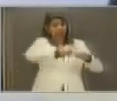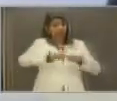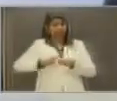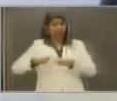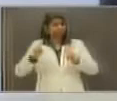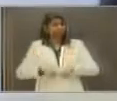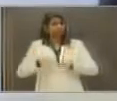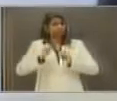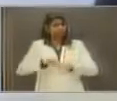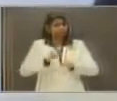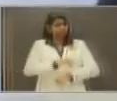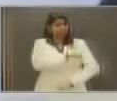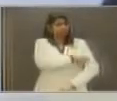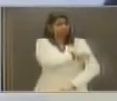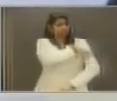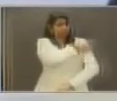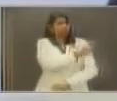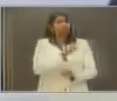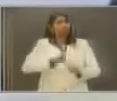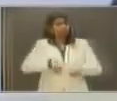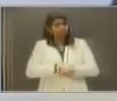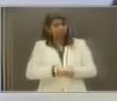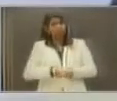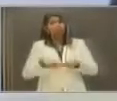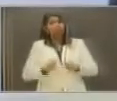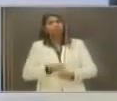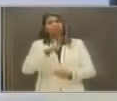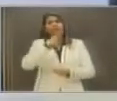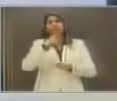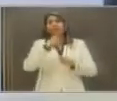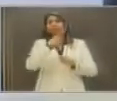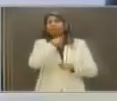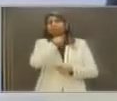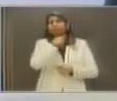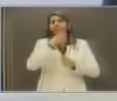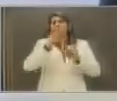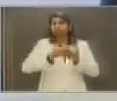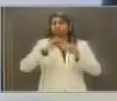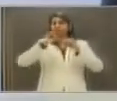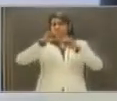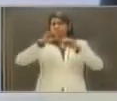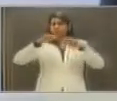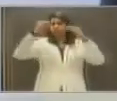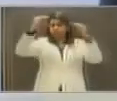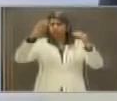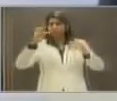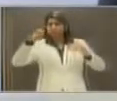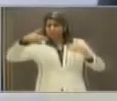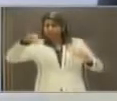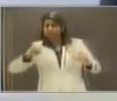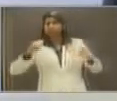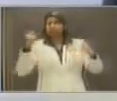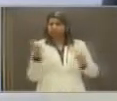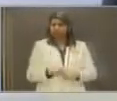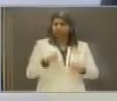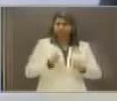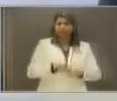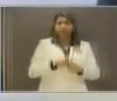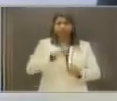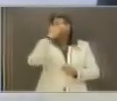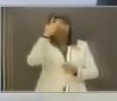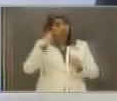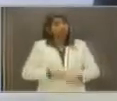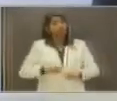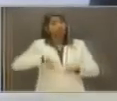fundamental, bem como a interiorização do ensino superior e do ensino técnico, é importante para que as pessoas possam se capacitar. Nós queremos levar mais